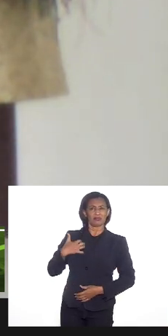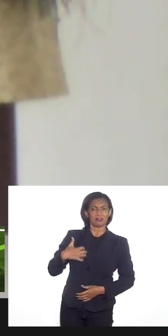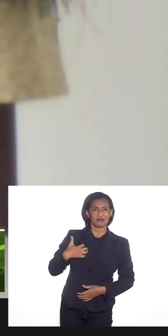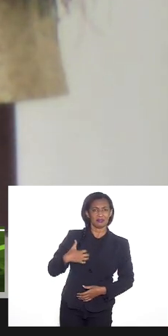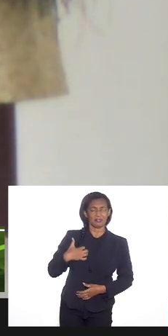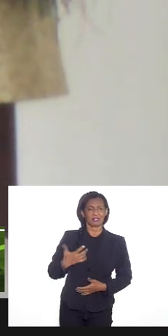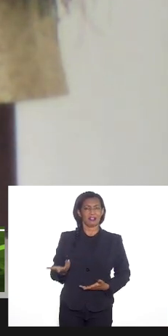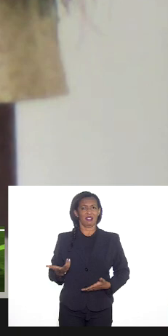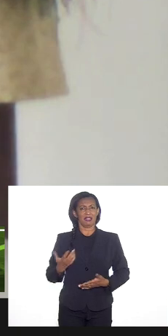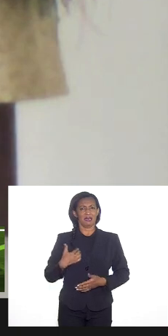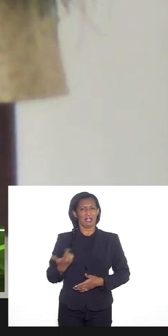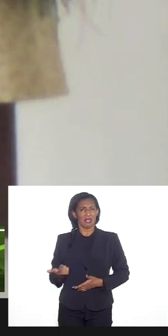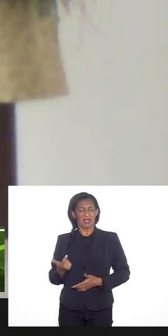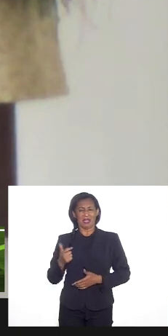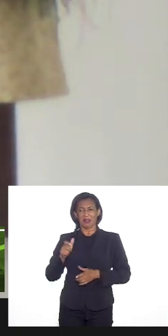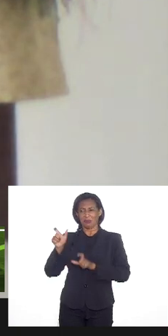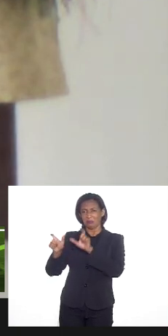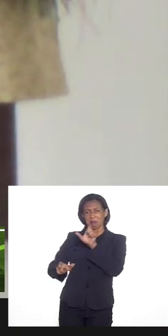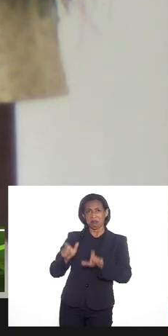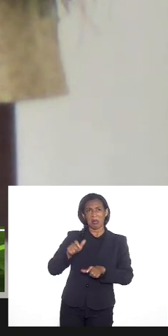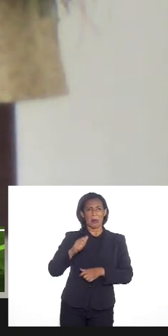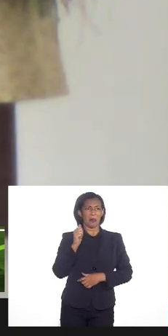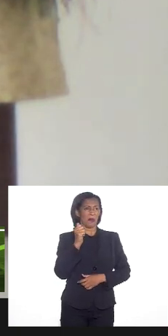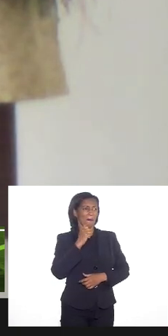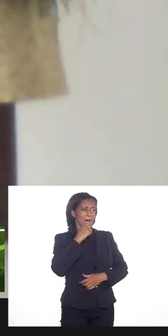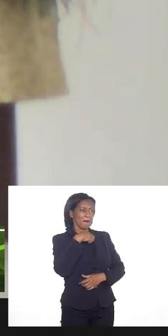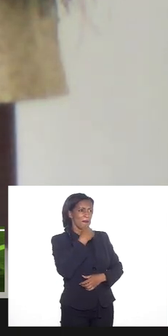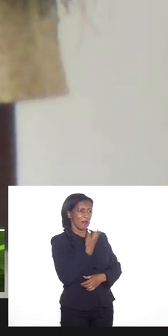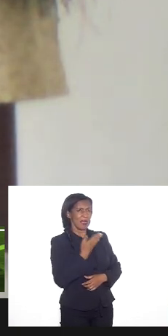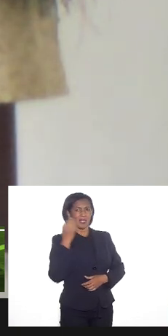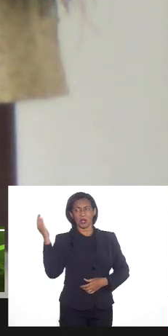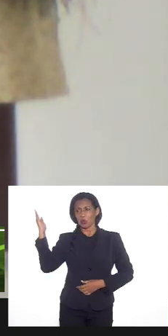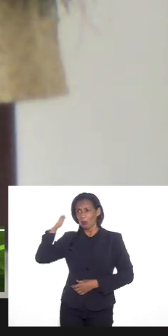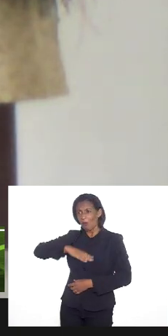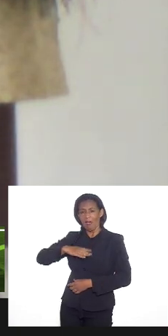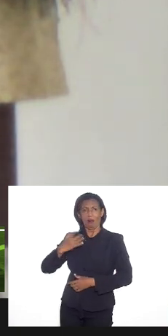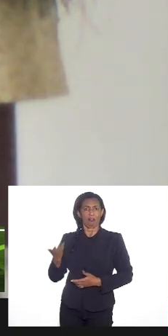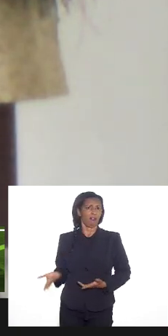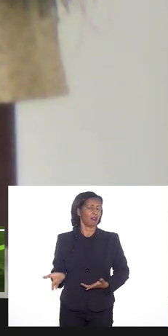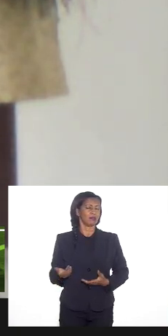dicotomia, do maniqueísmo, do bem e do mal, a gente vai realmente